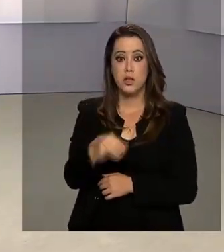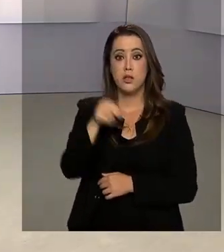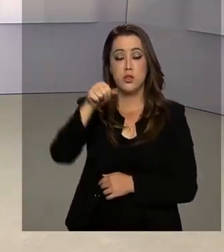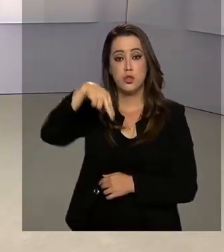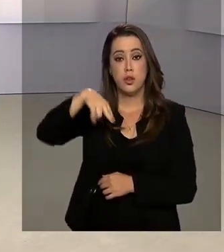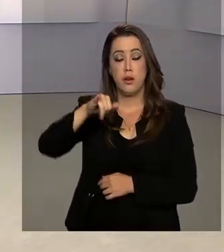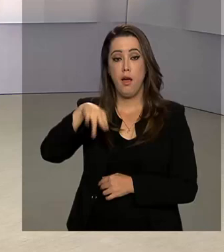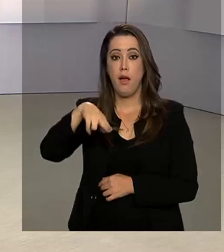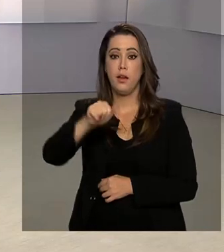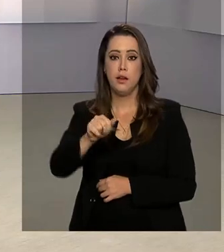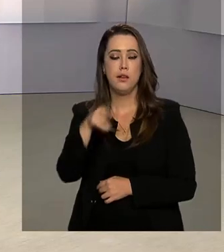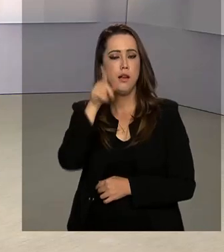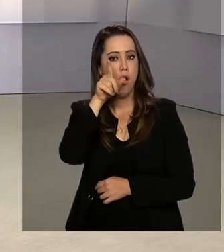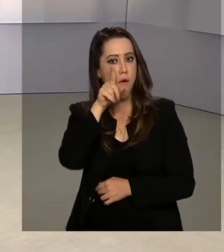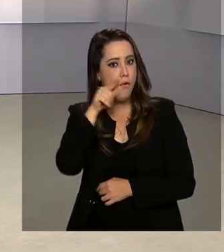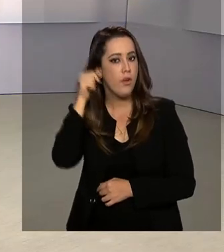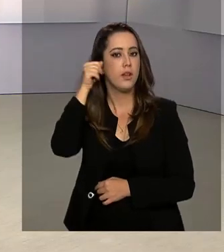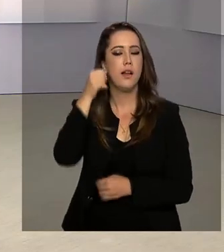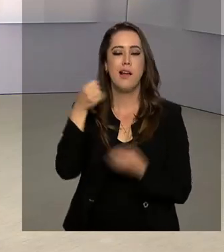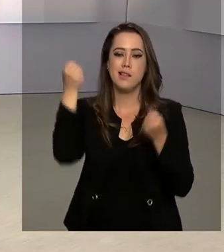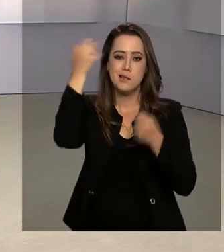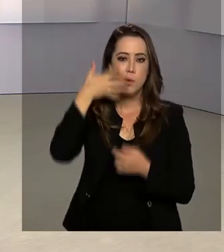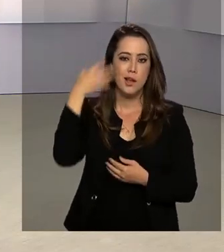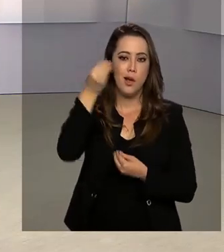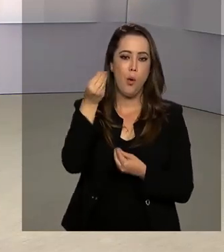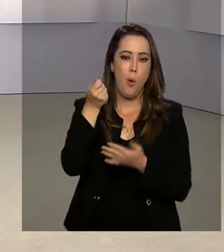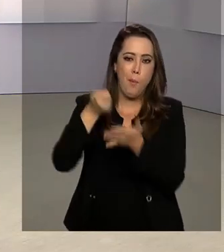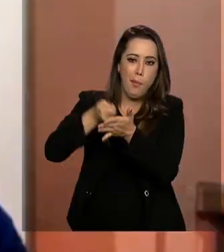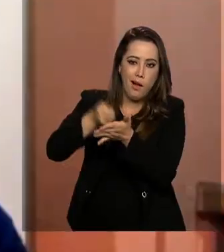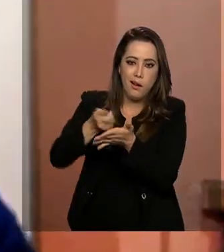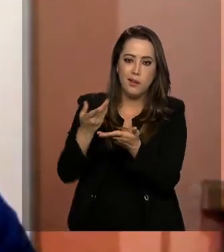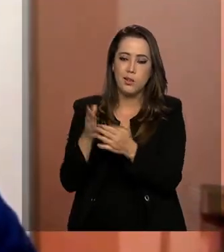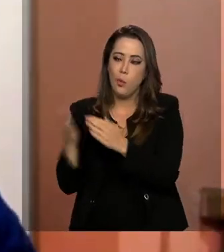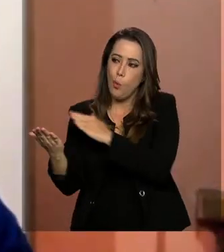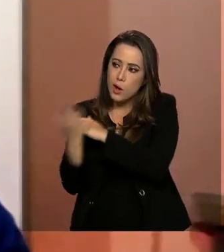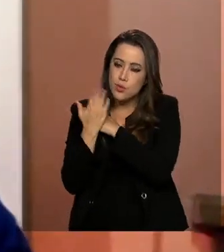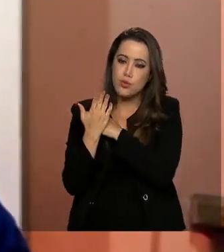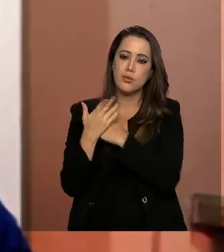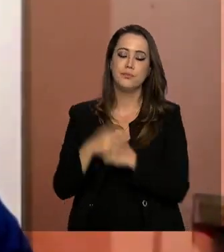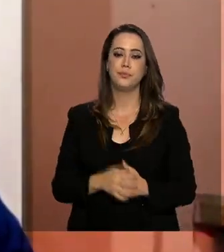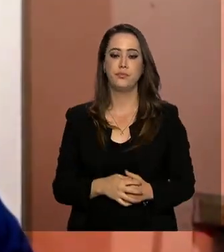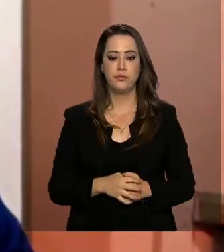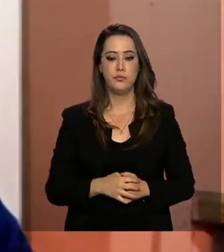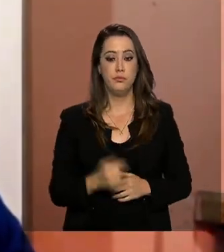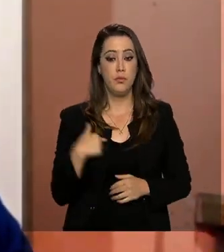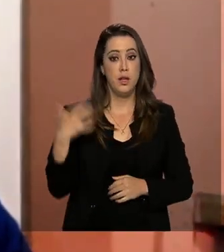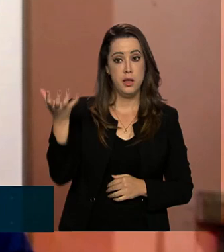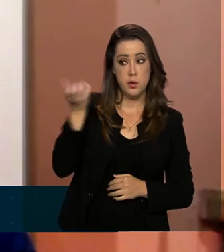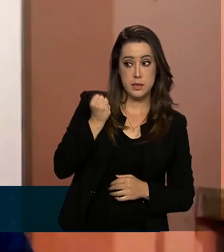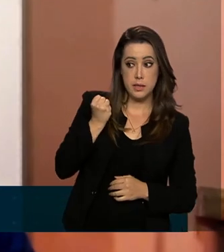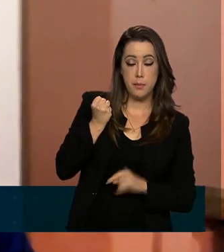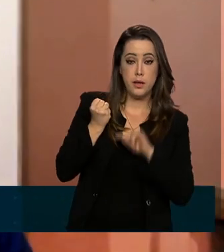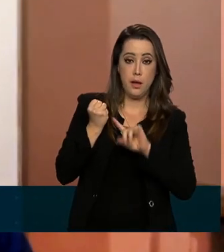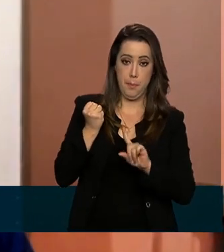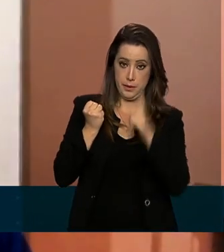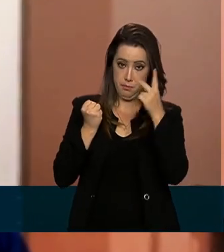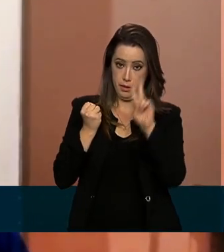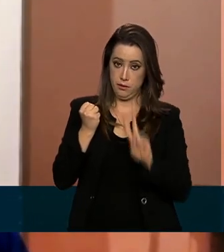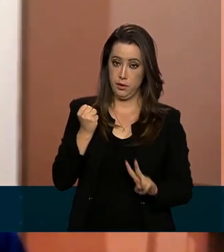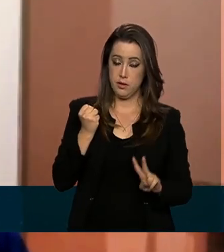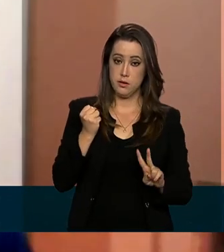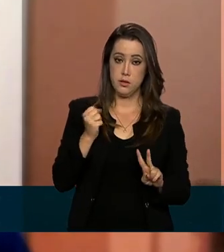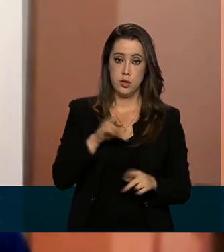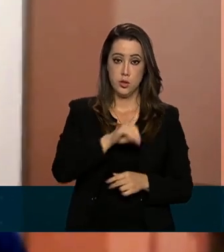Ela conta como o dinheiro está ajudando a pagar as contas. Eu recebi a primeira parcela